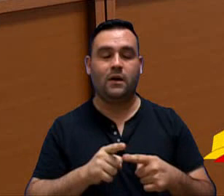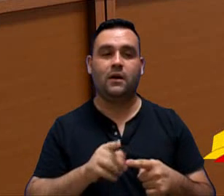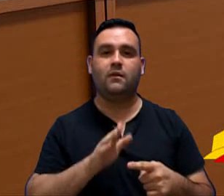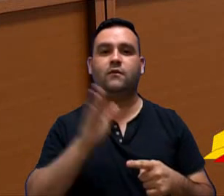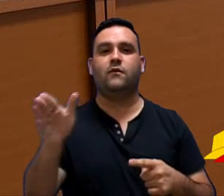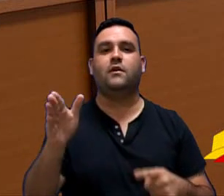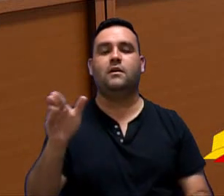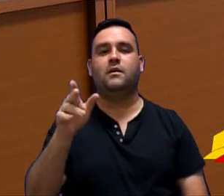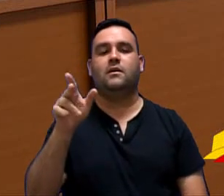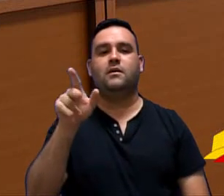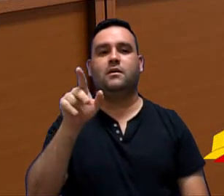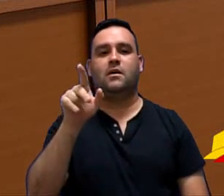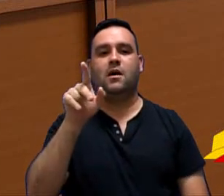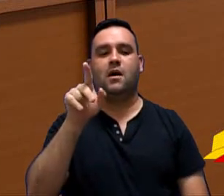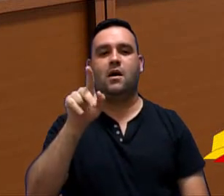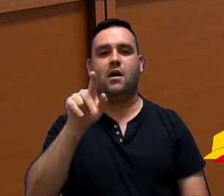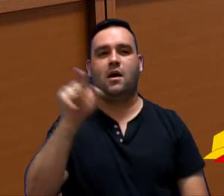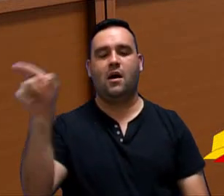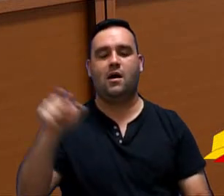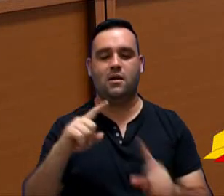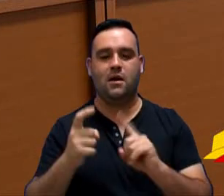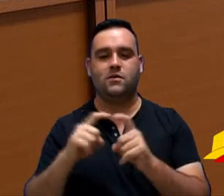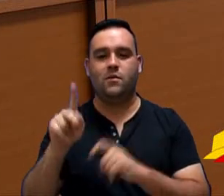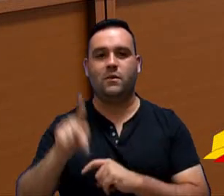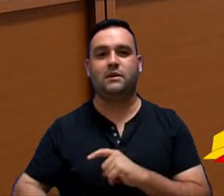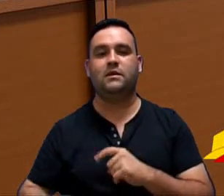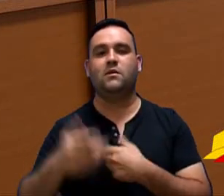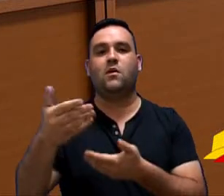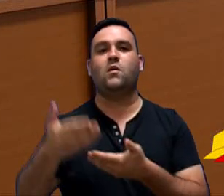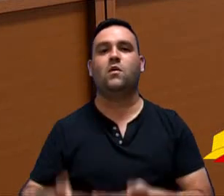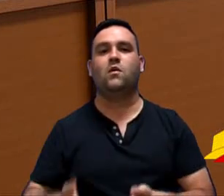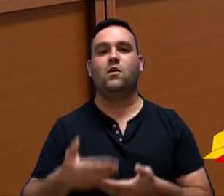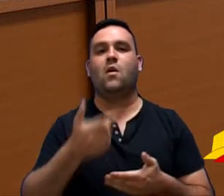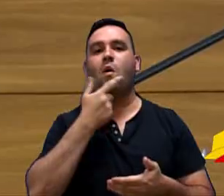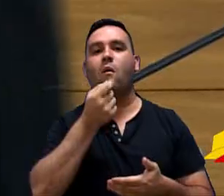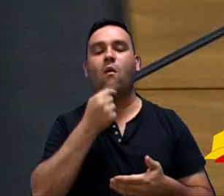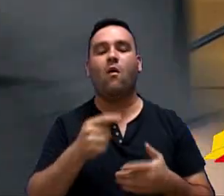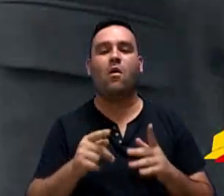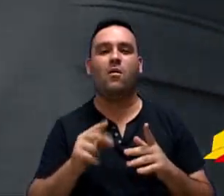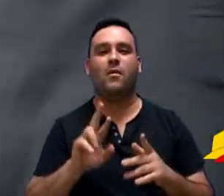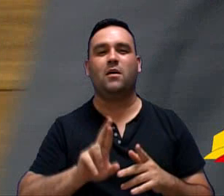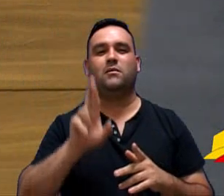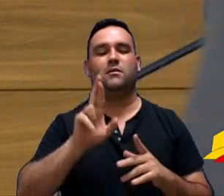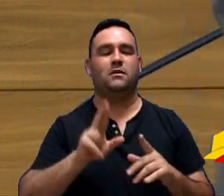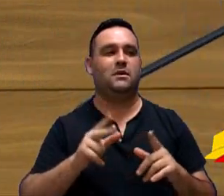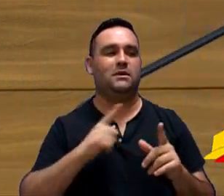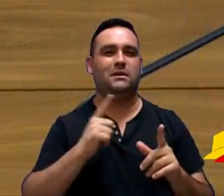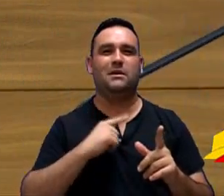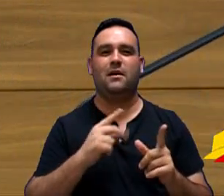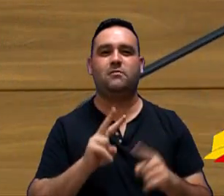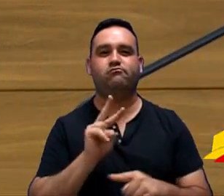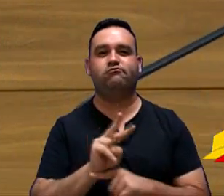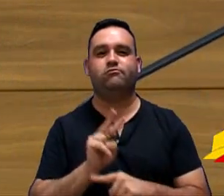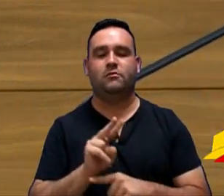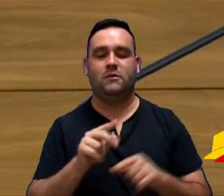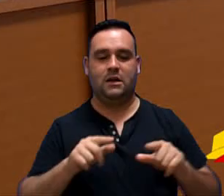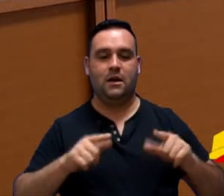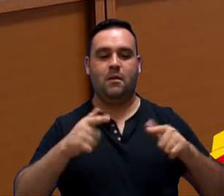na presidência da Câmara recebendo o cônsul de Israel aqui, o novo previário está recebendo ele e foi